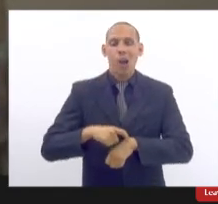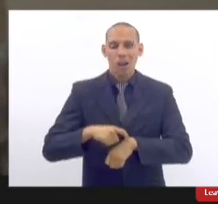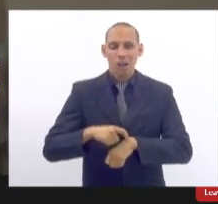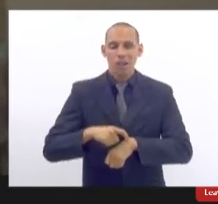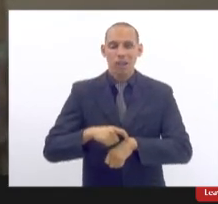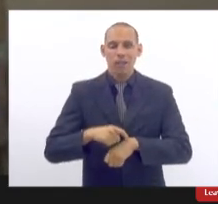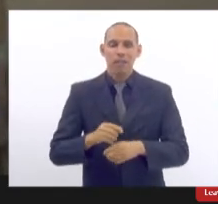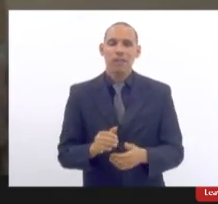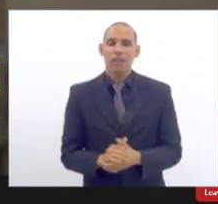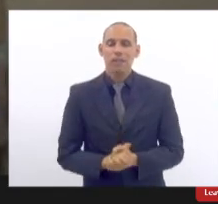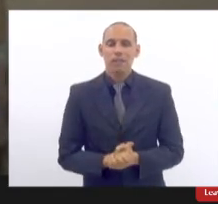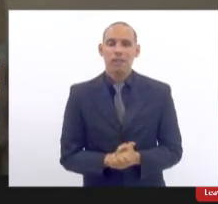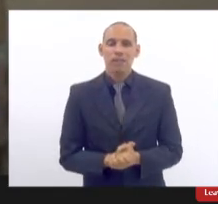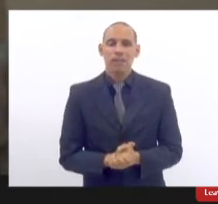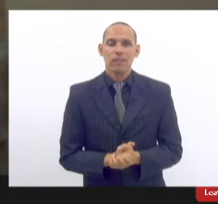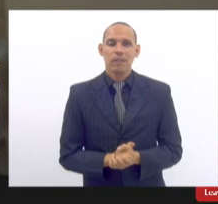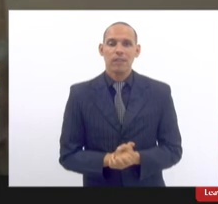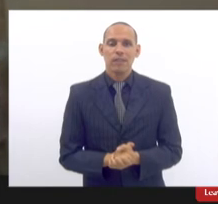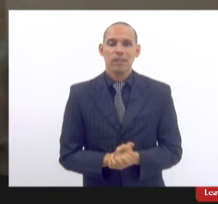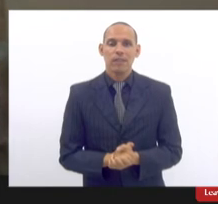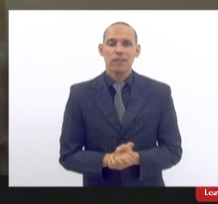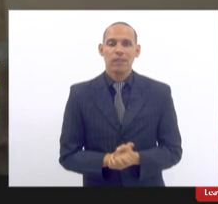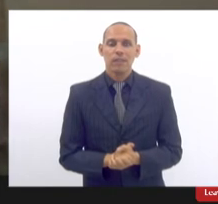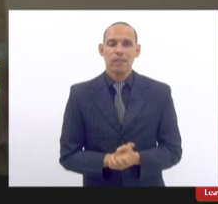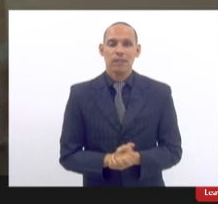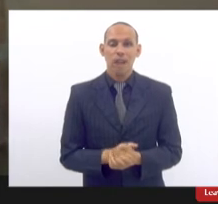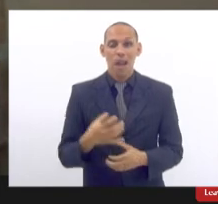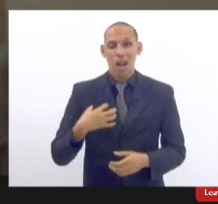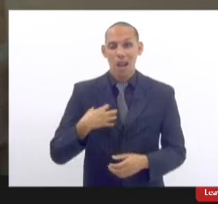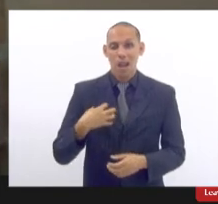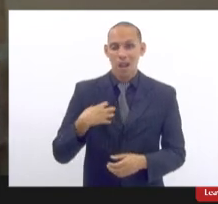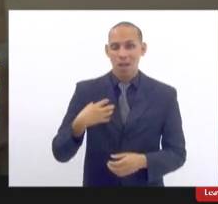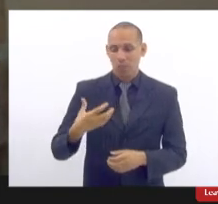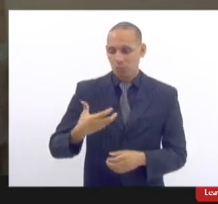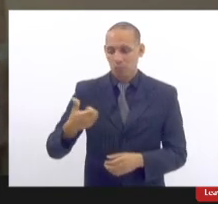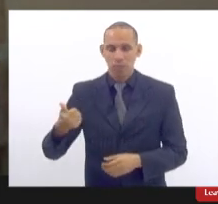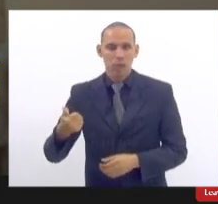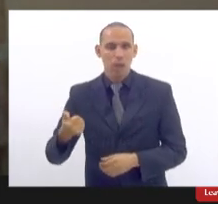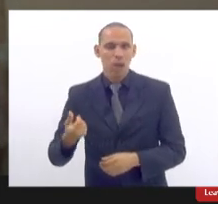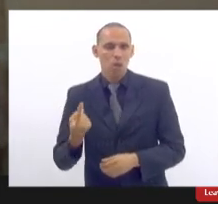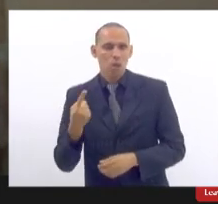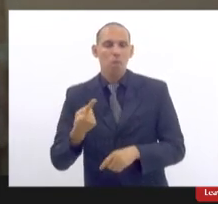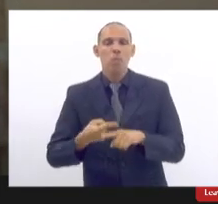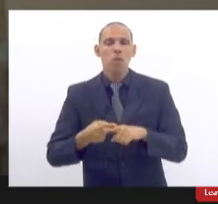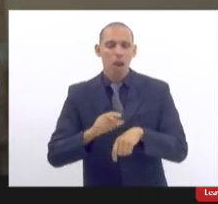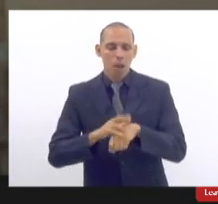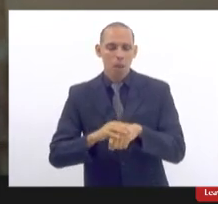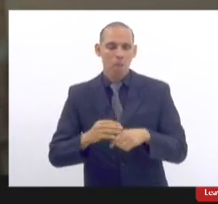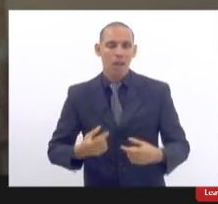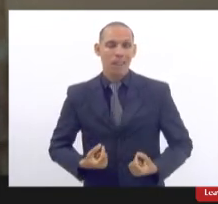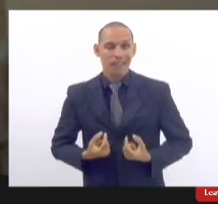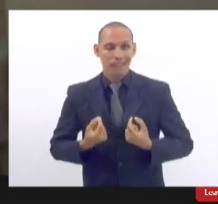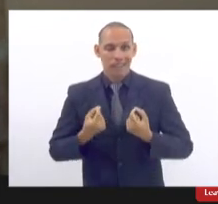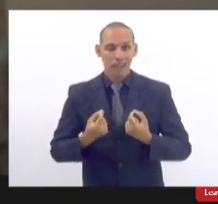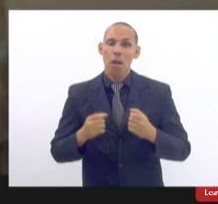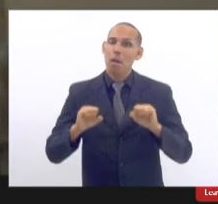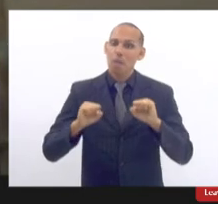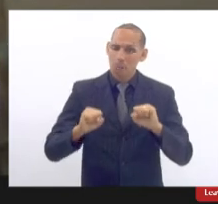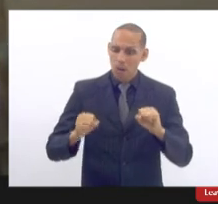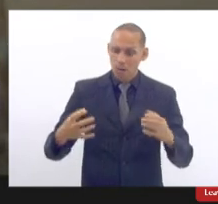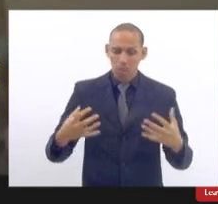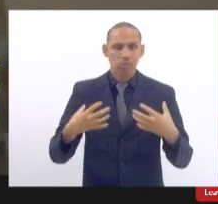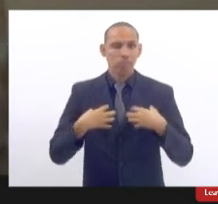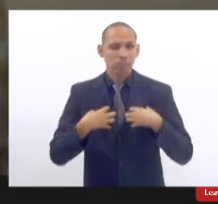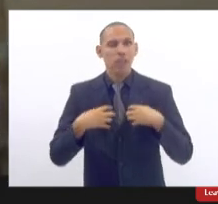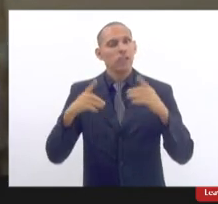extraíram uma mama por causa de um câncer elas tem direito a um implante